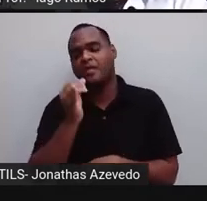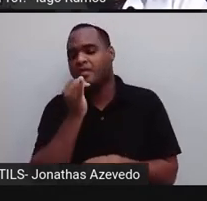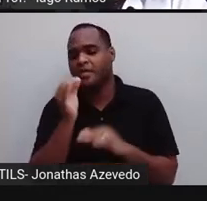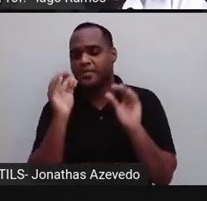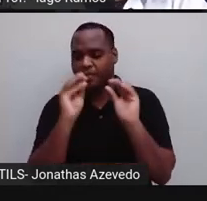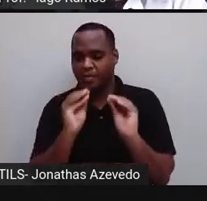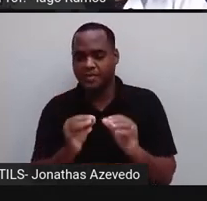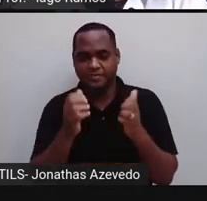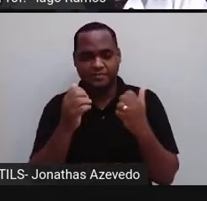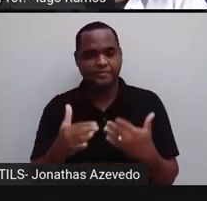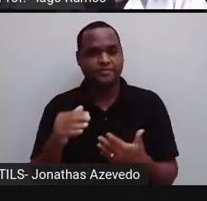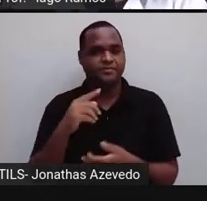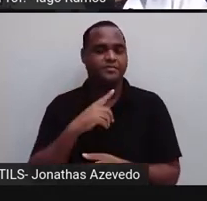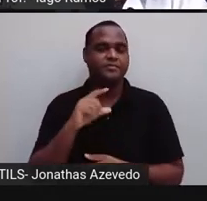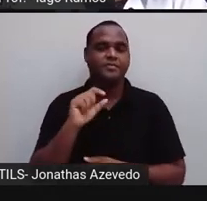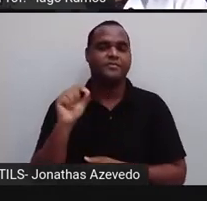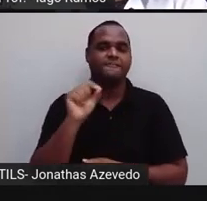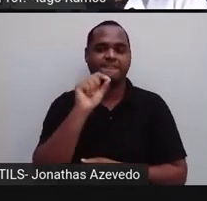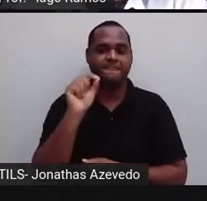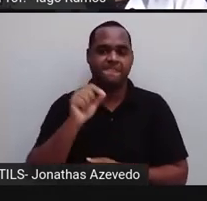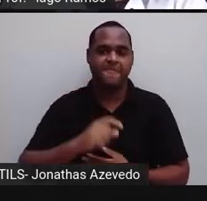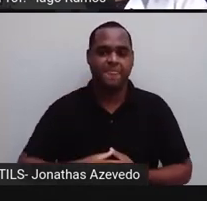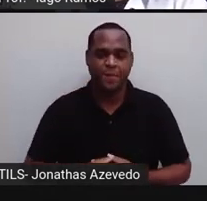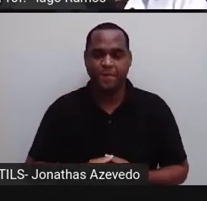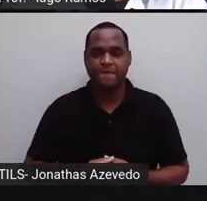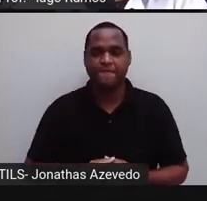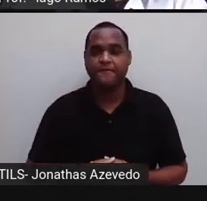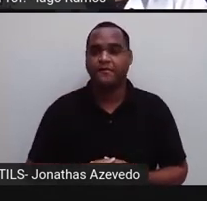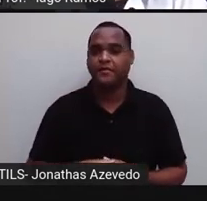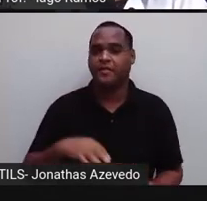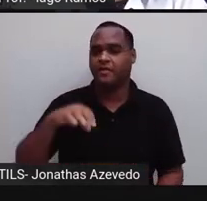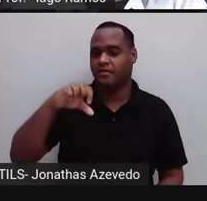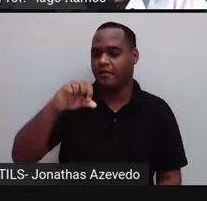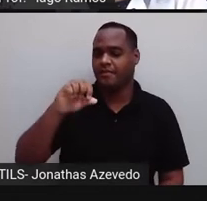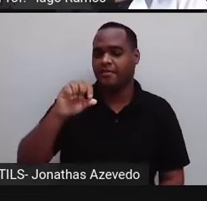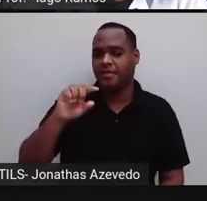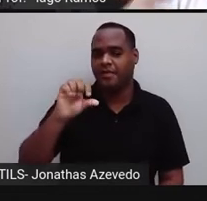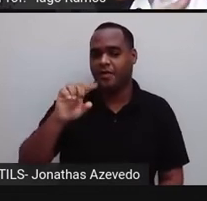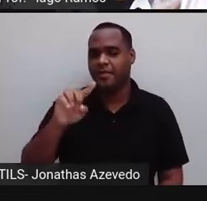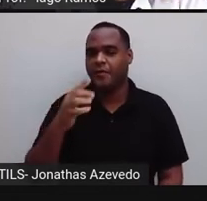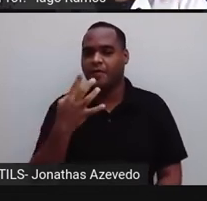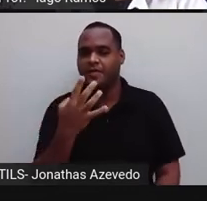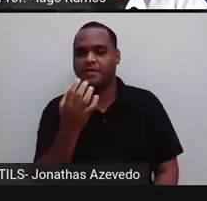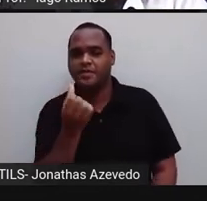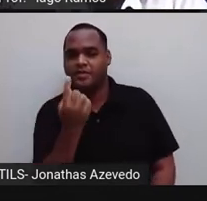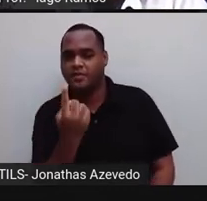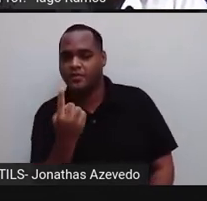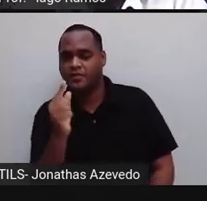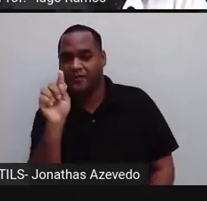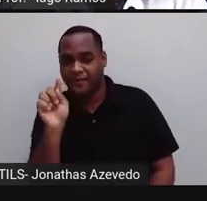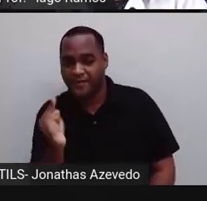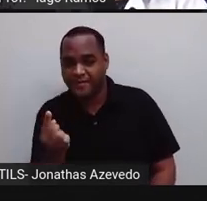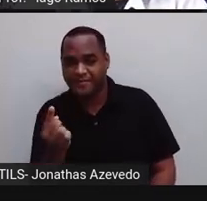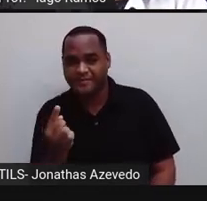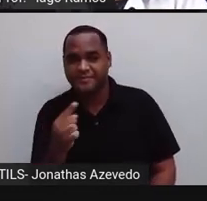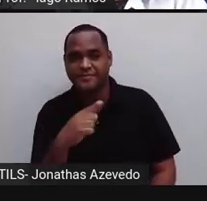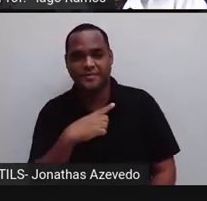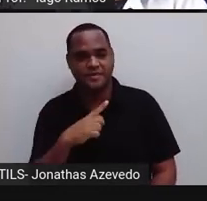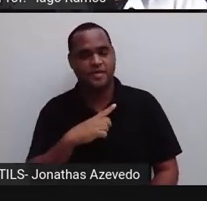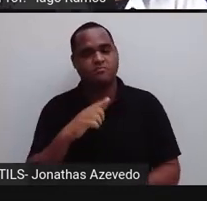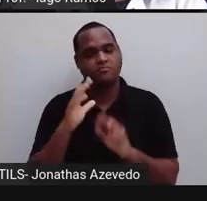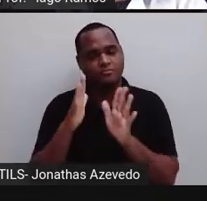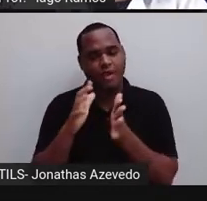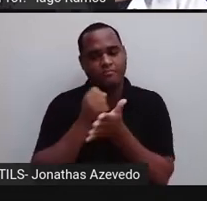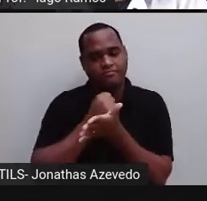aqui, a gente tem 9.461 na frente da vírgula, já passou de 10.